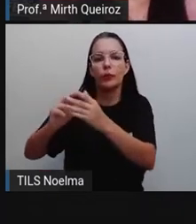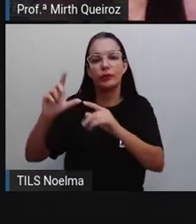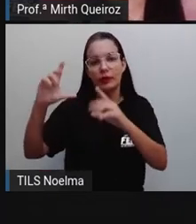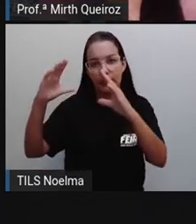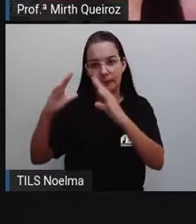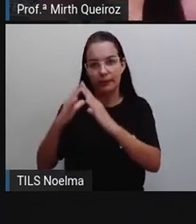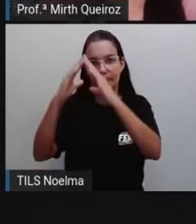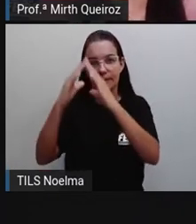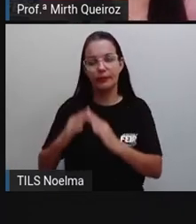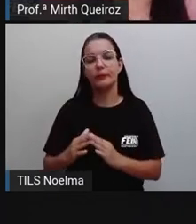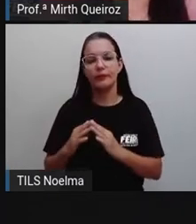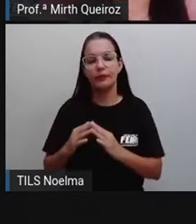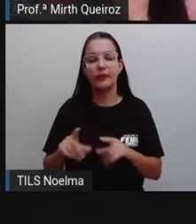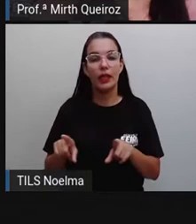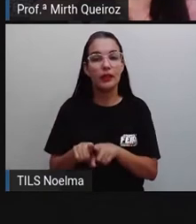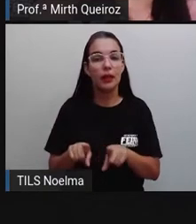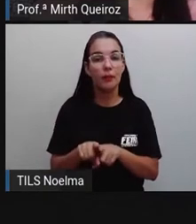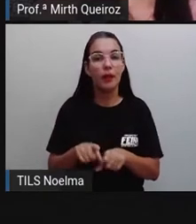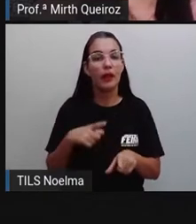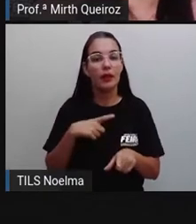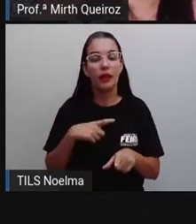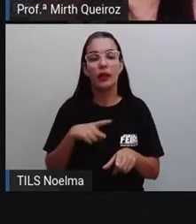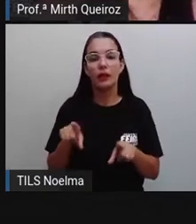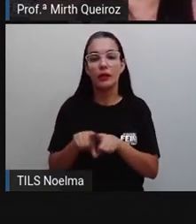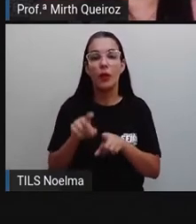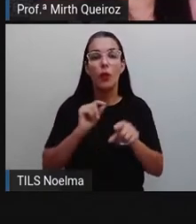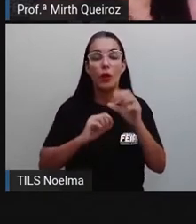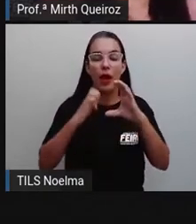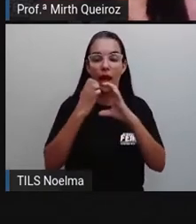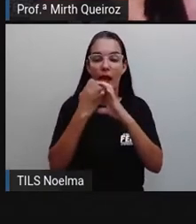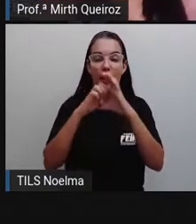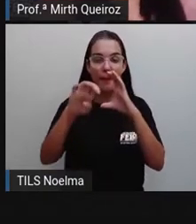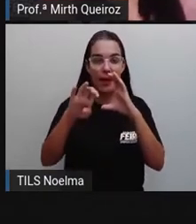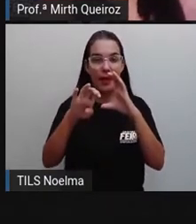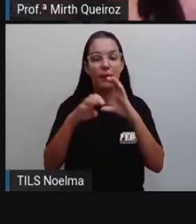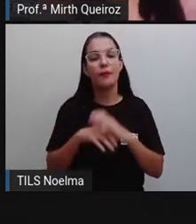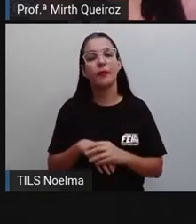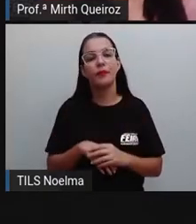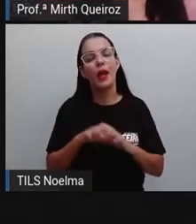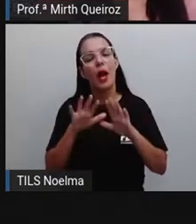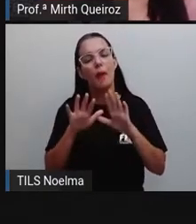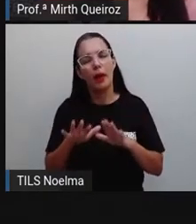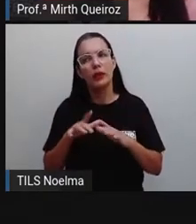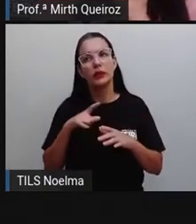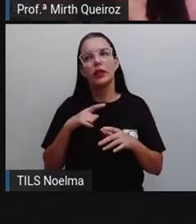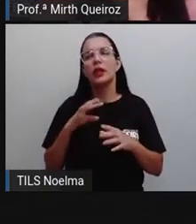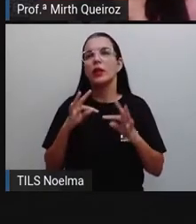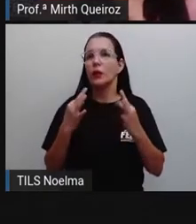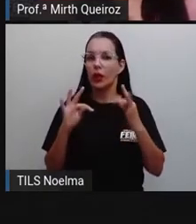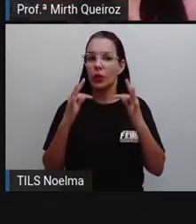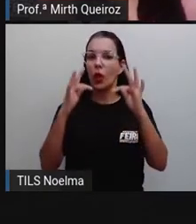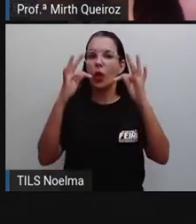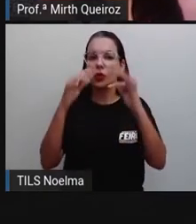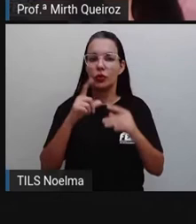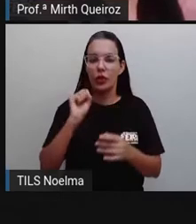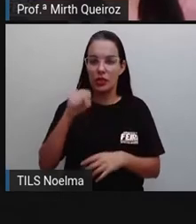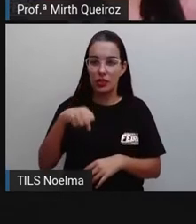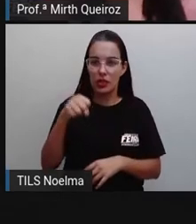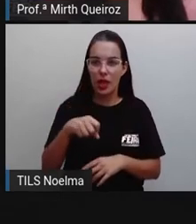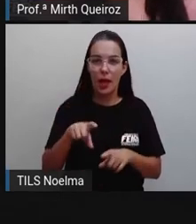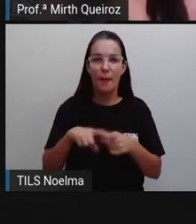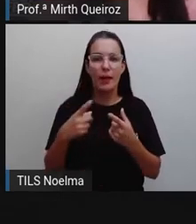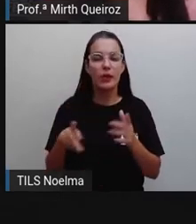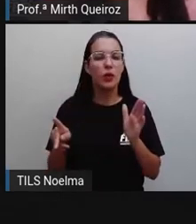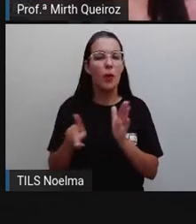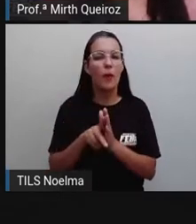Hoje, a gente também se comunica através do e-mail, mas, embora a gente tenha todo um aparato tecnológico, o próprio